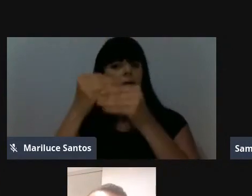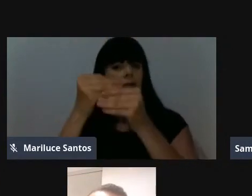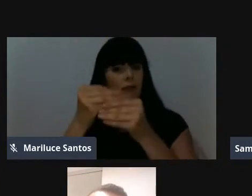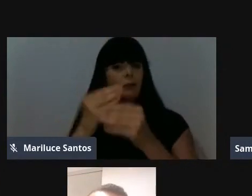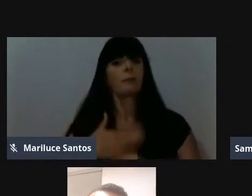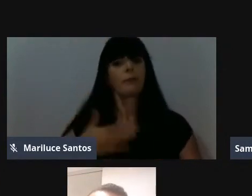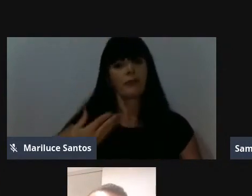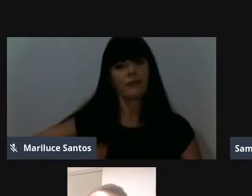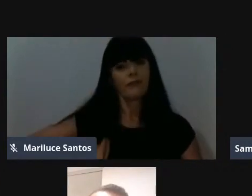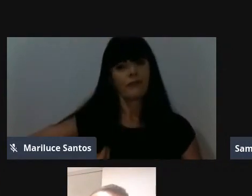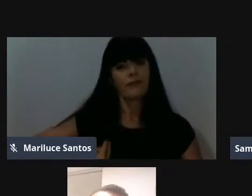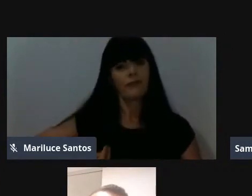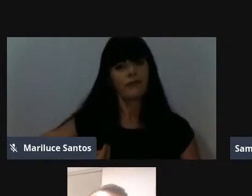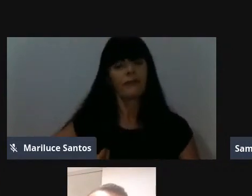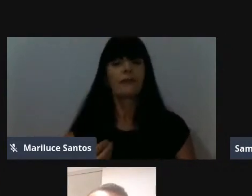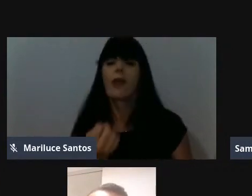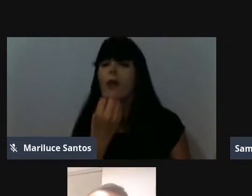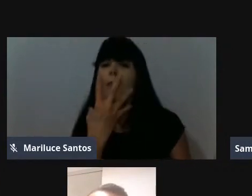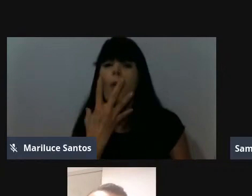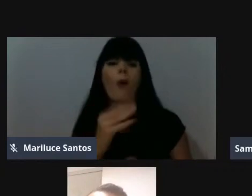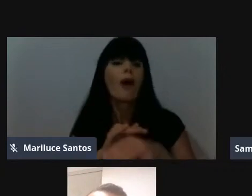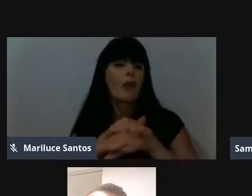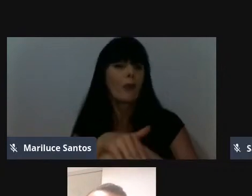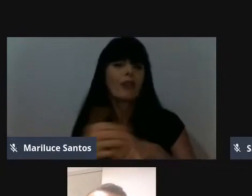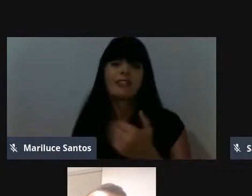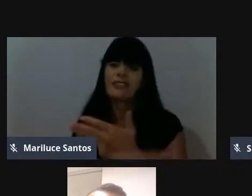e eu desejo uma ótima noite a todos.